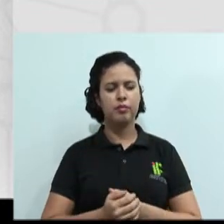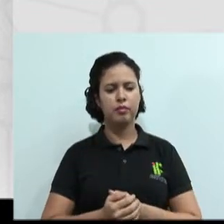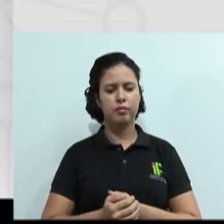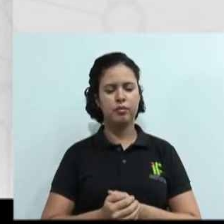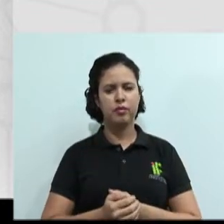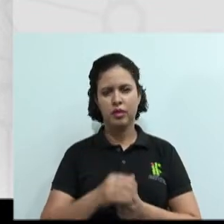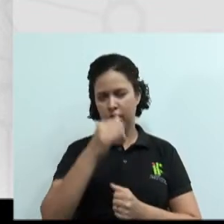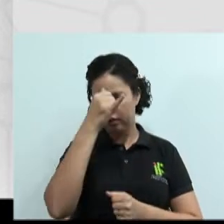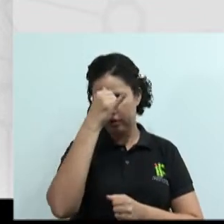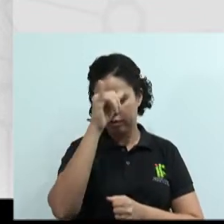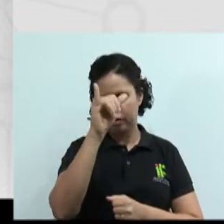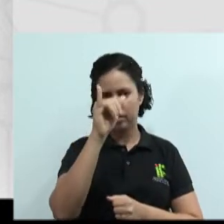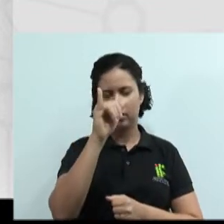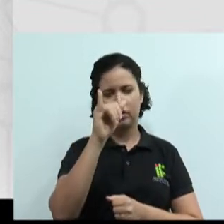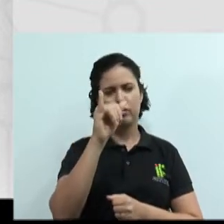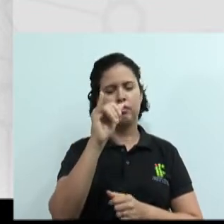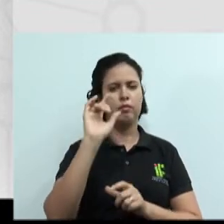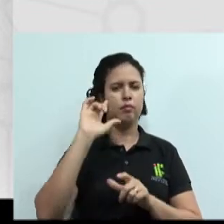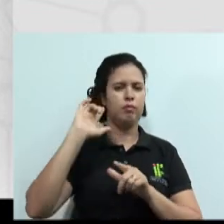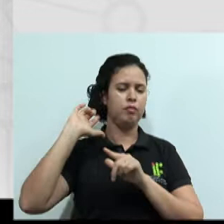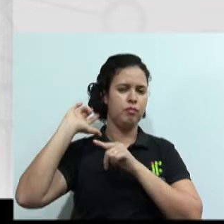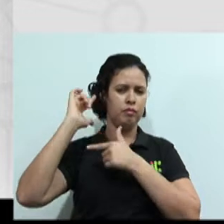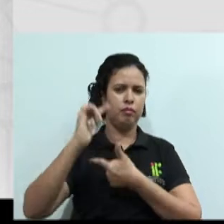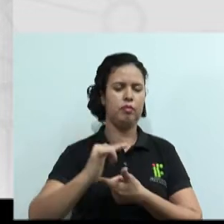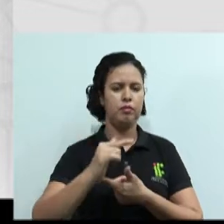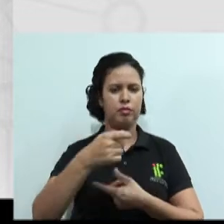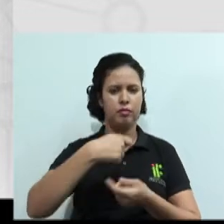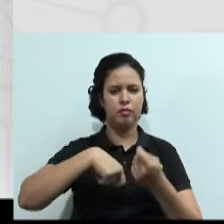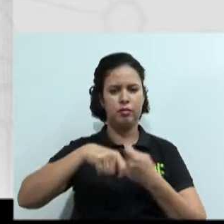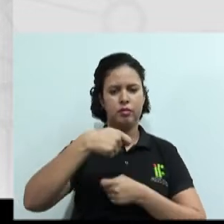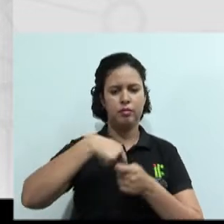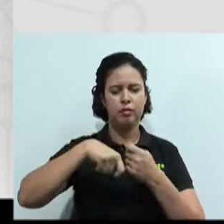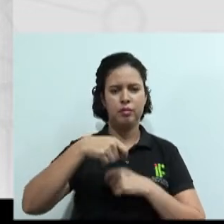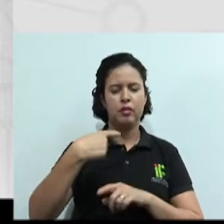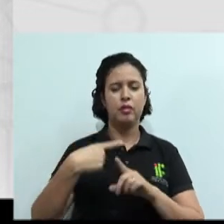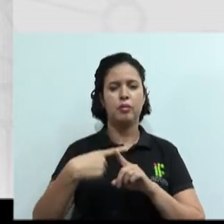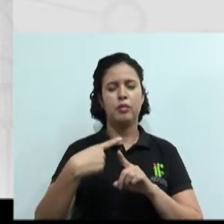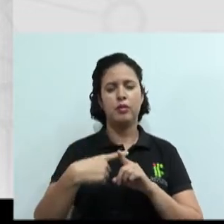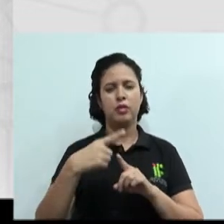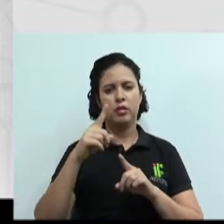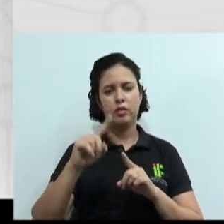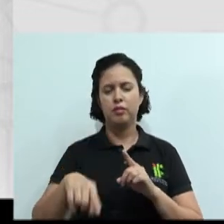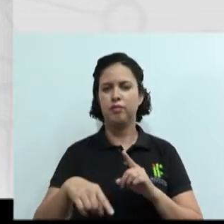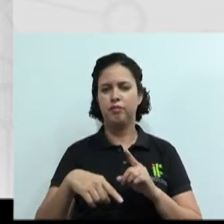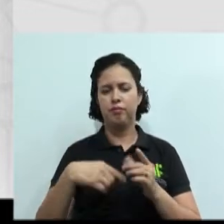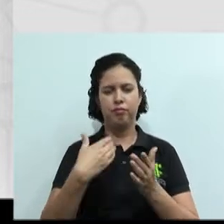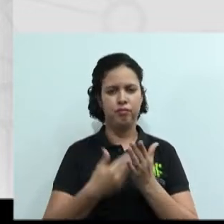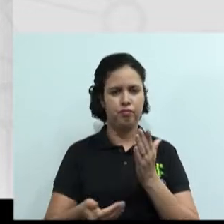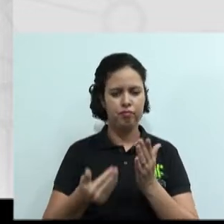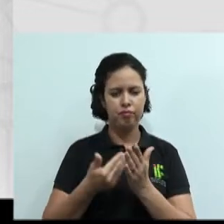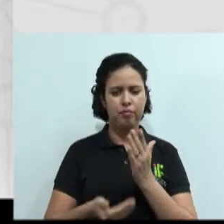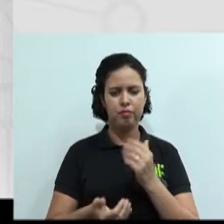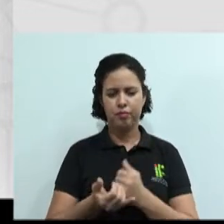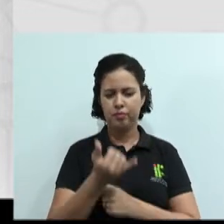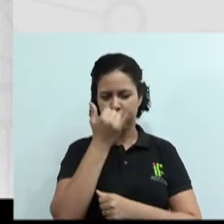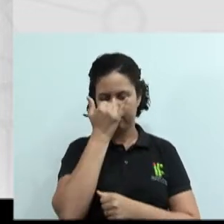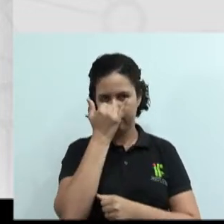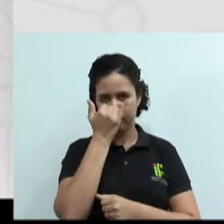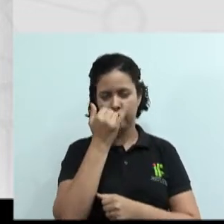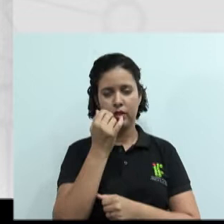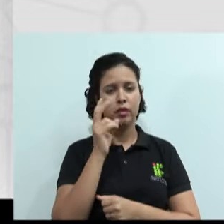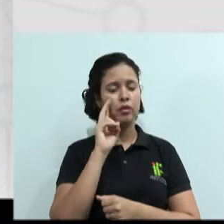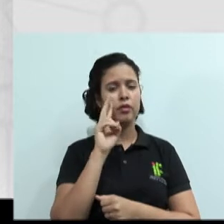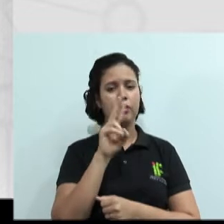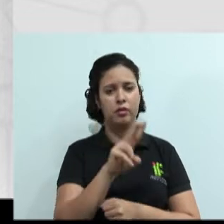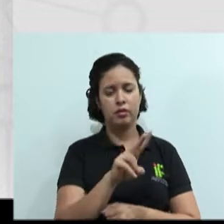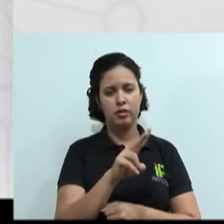evitar formas tradicionais de negociar, pois podem ser prejudiciais. Nós vivemos em um mundo